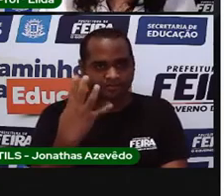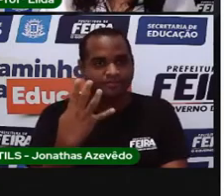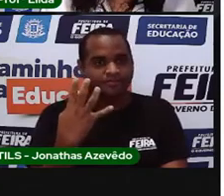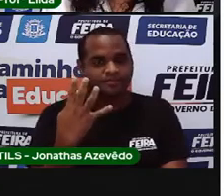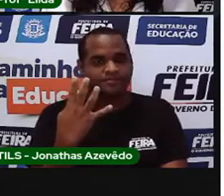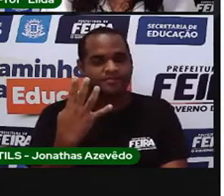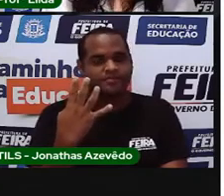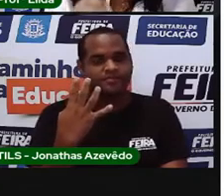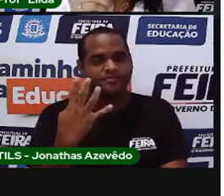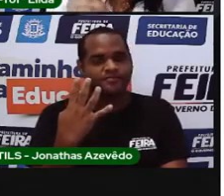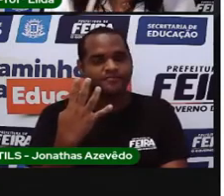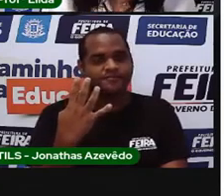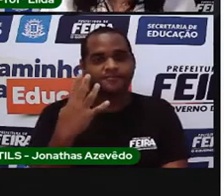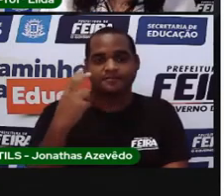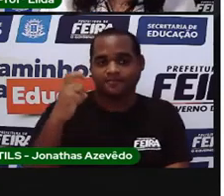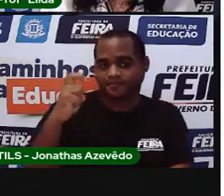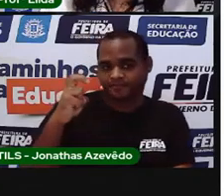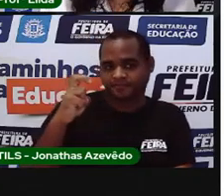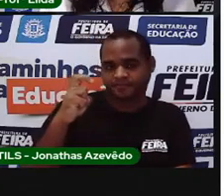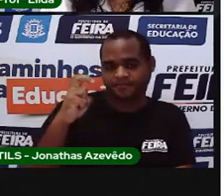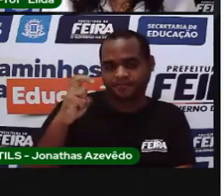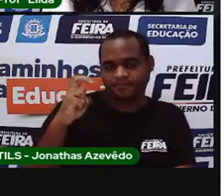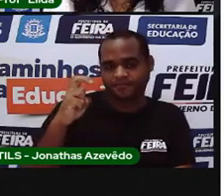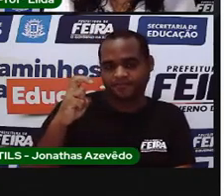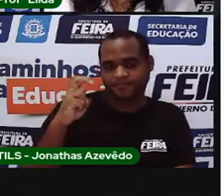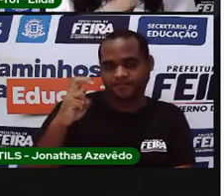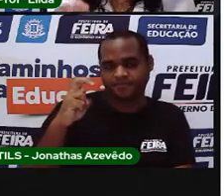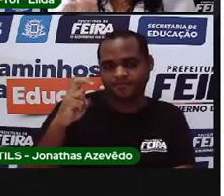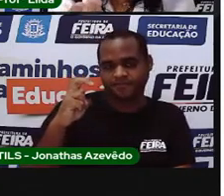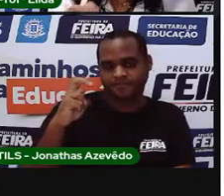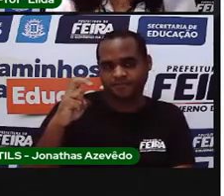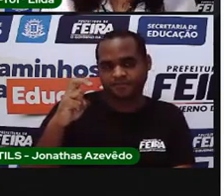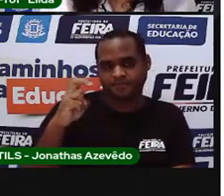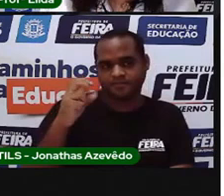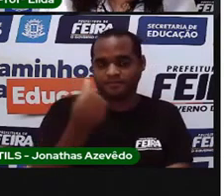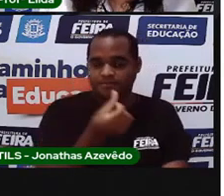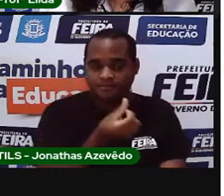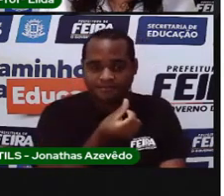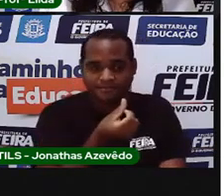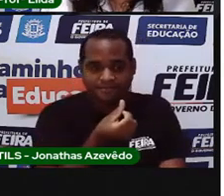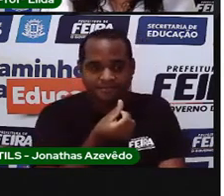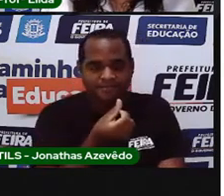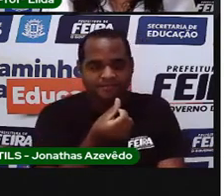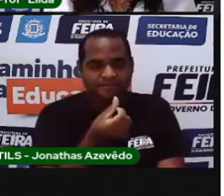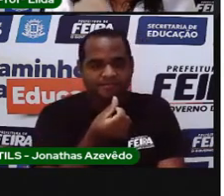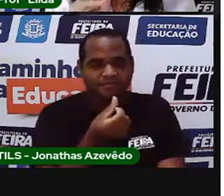4 5 6